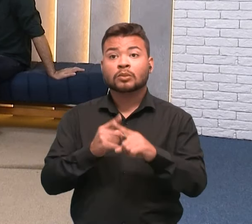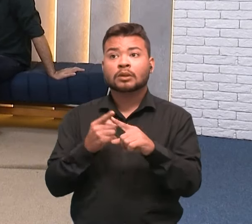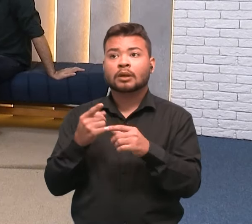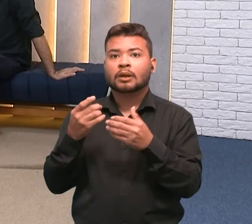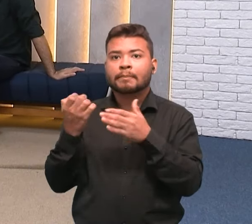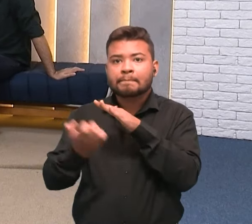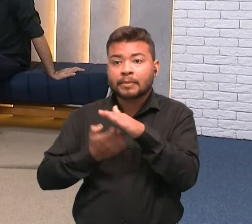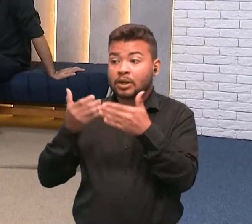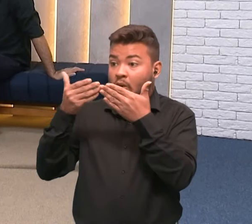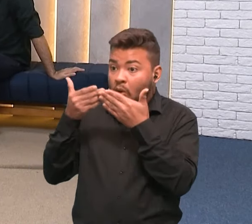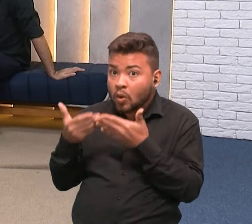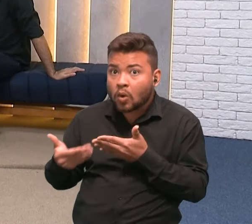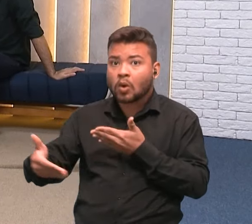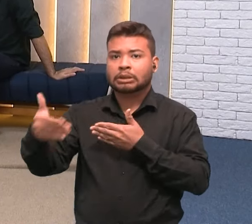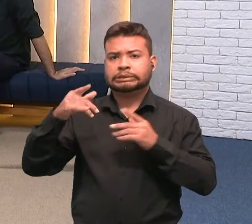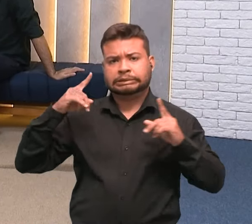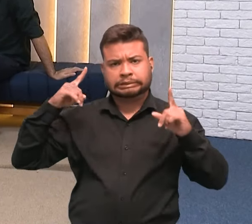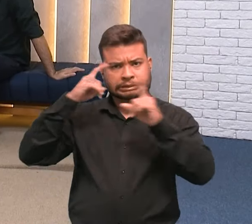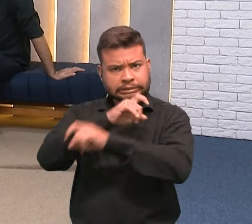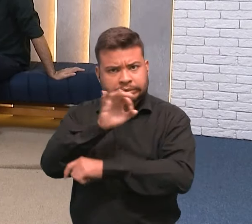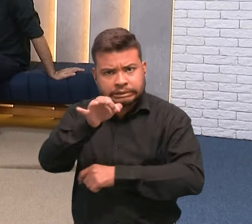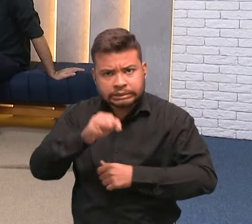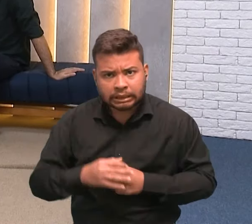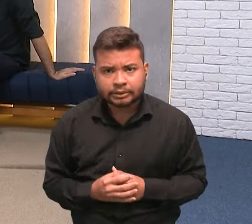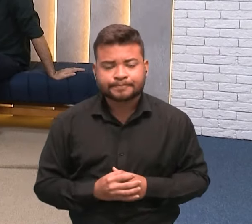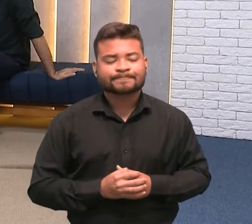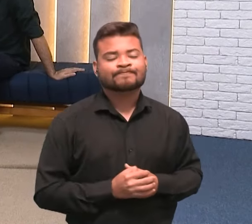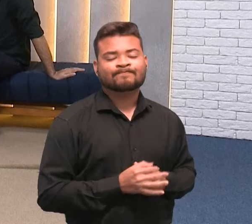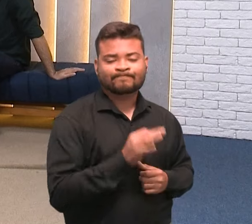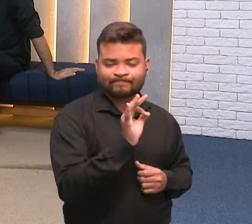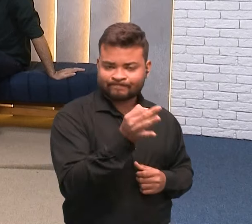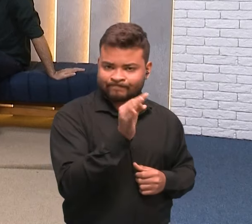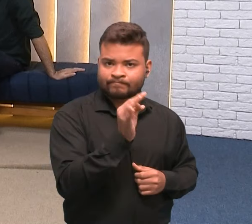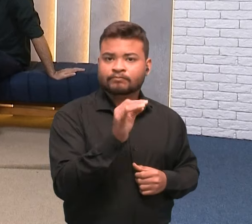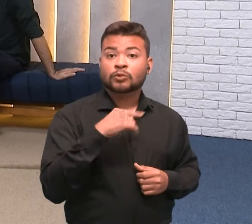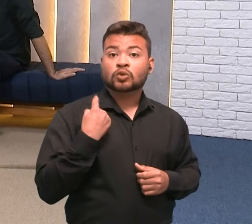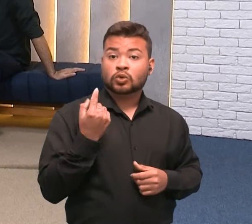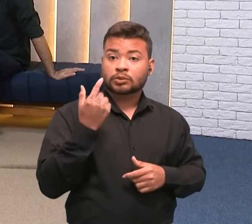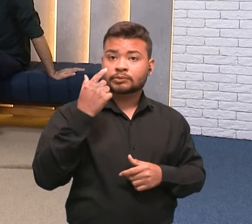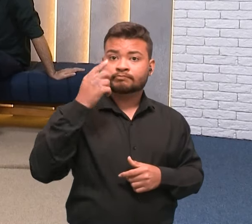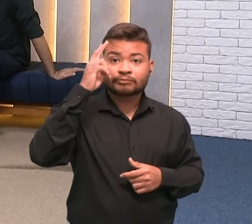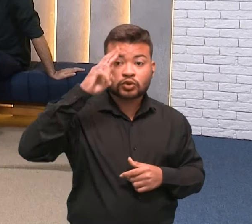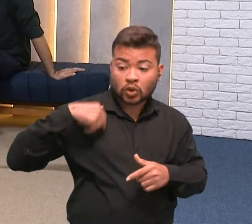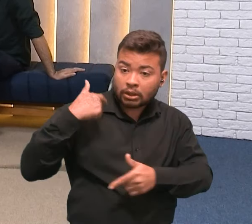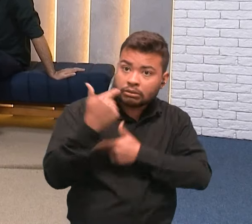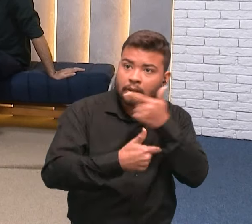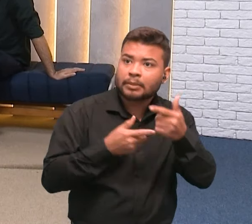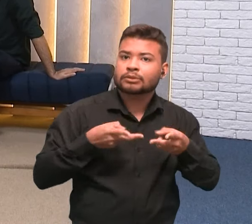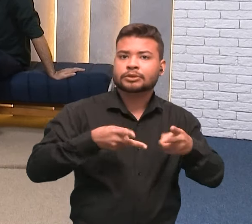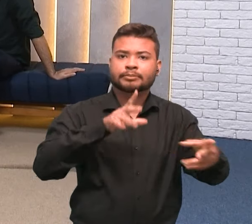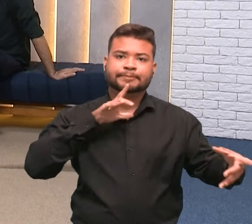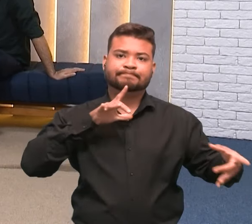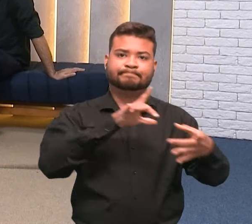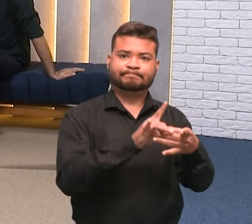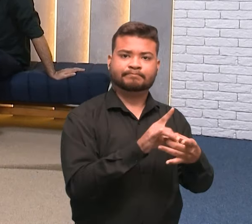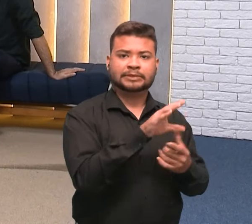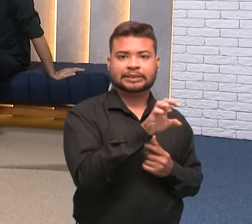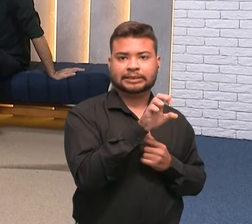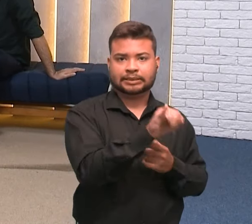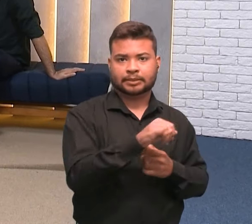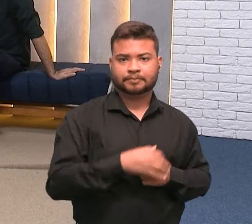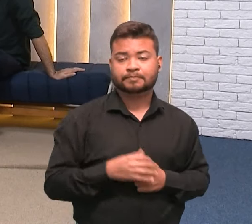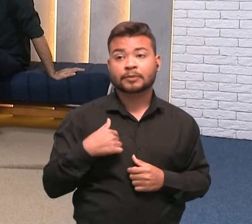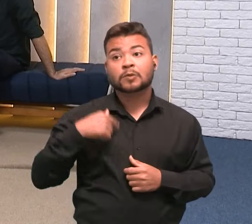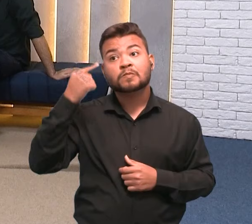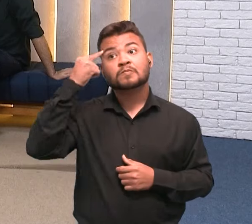Bianca? É difícil e a nossa história, particularmente, sempre esteve muito ligada ao Centro de Empreendedorismo e Incubação. Quando eu comecei a pensar em